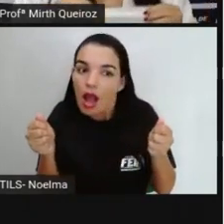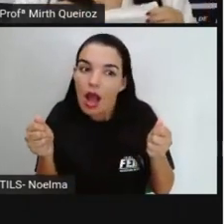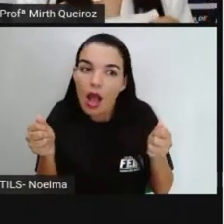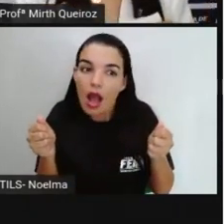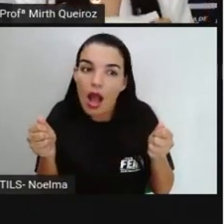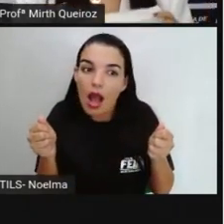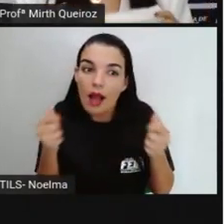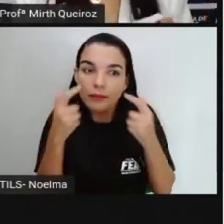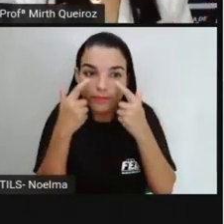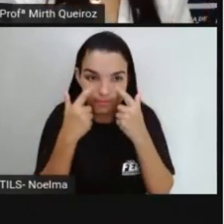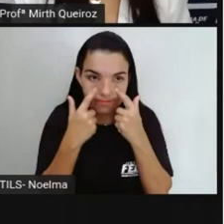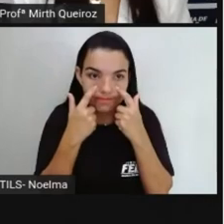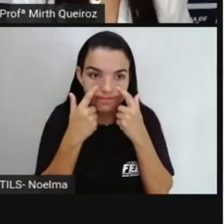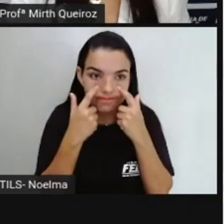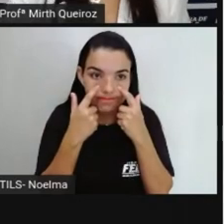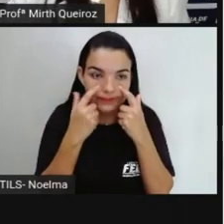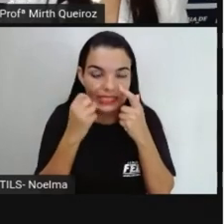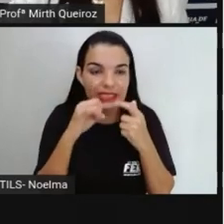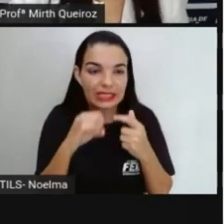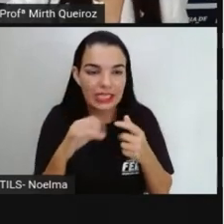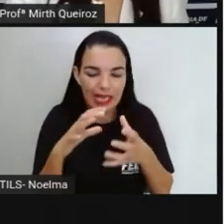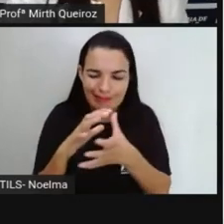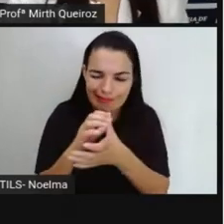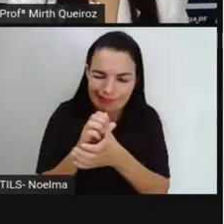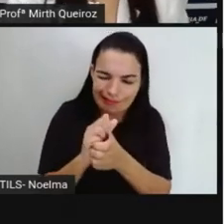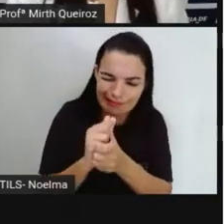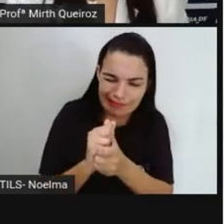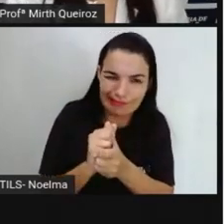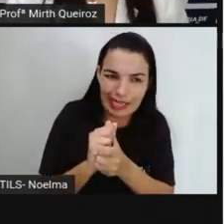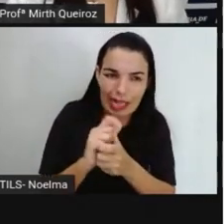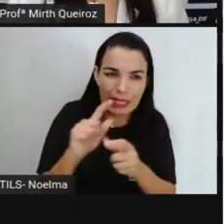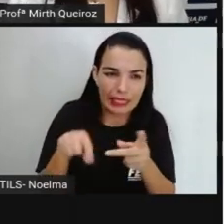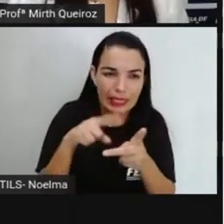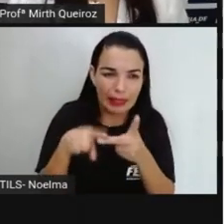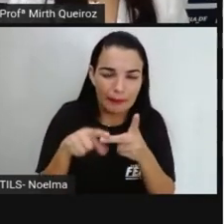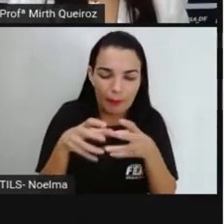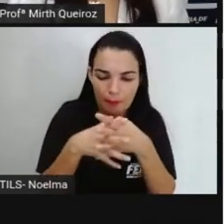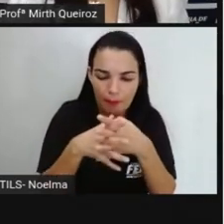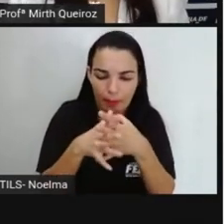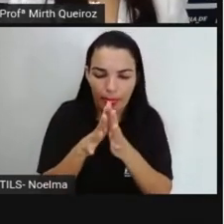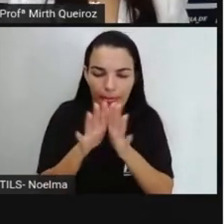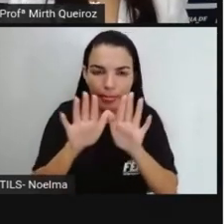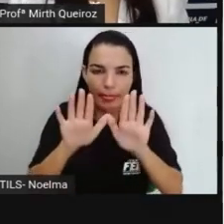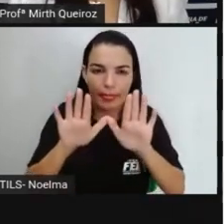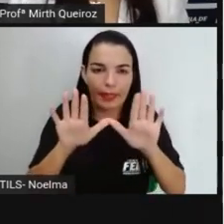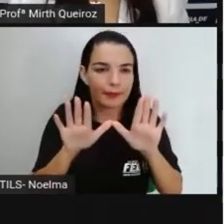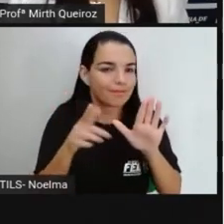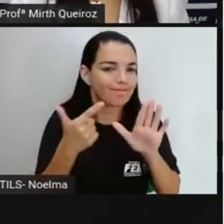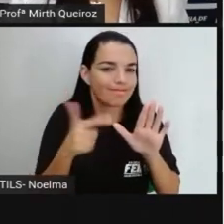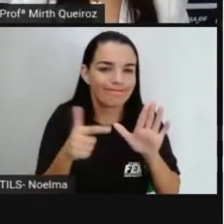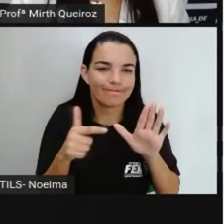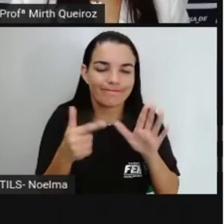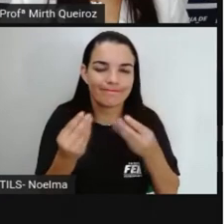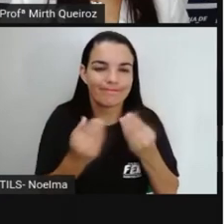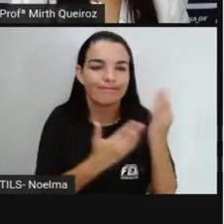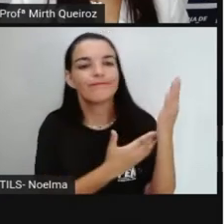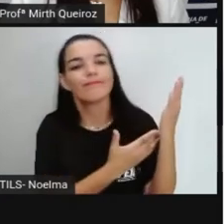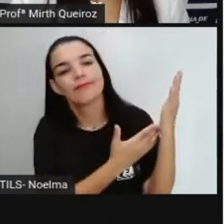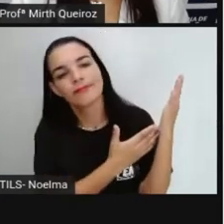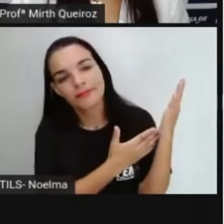A gente desamasse Essa folha Ela vai ficar Como está aí na tela Essa folha Ela vai ficar Toda